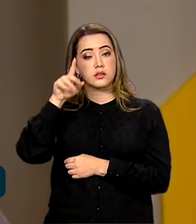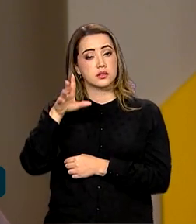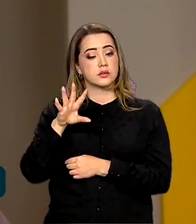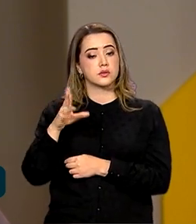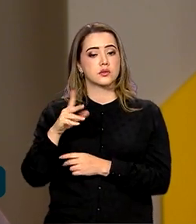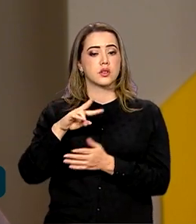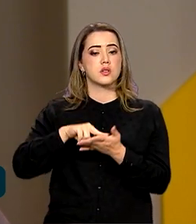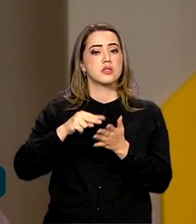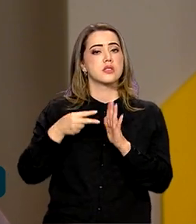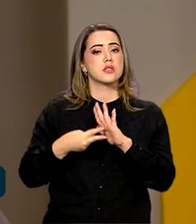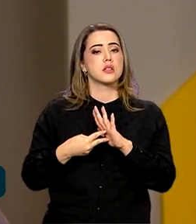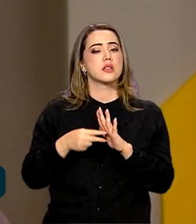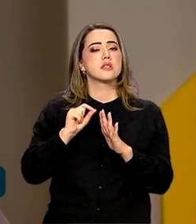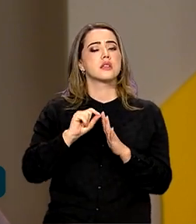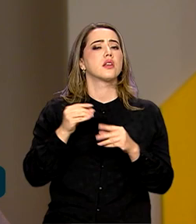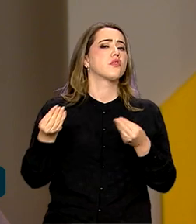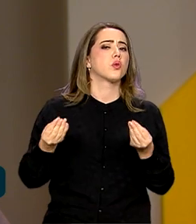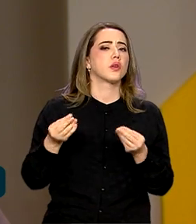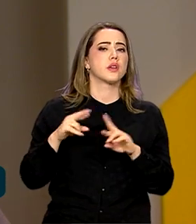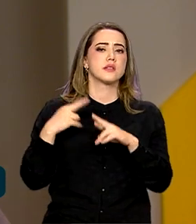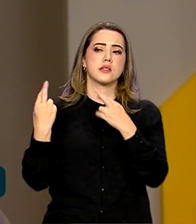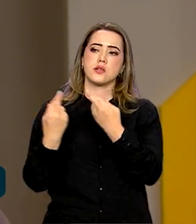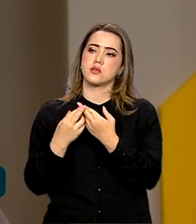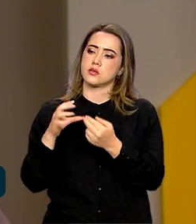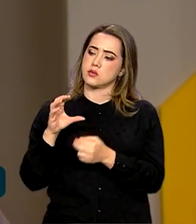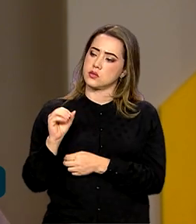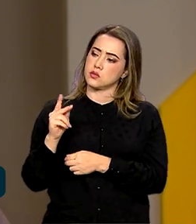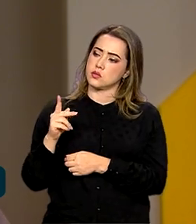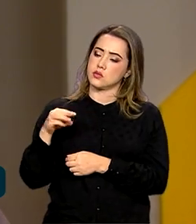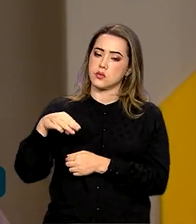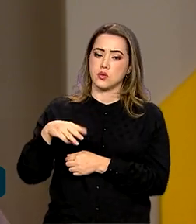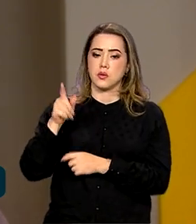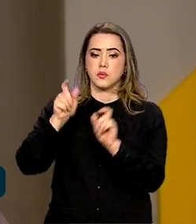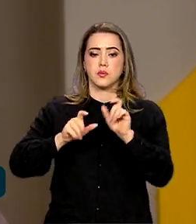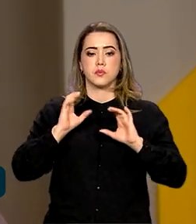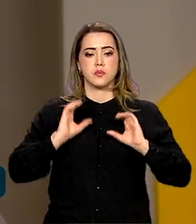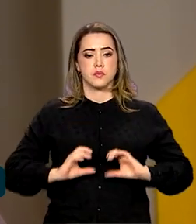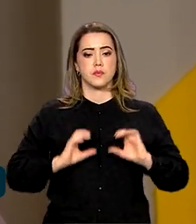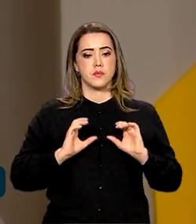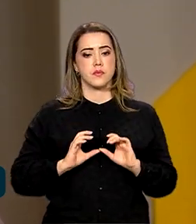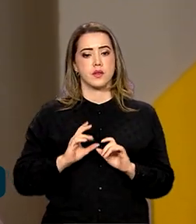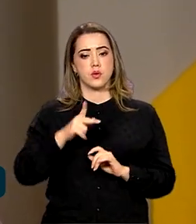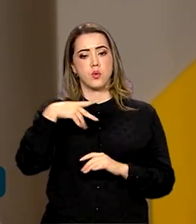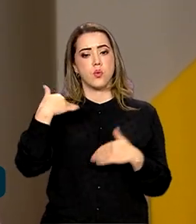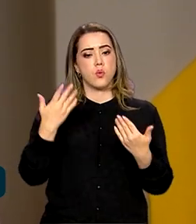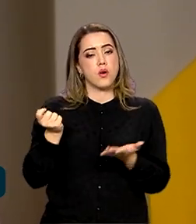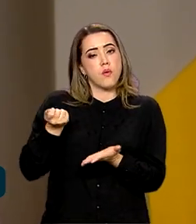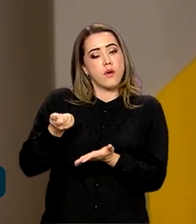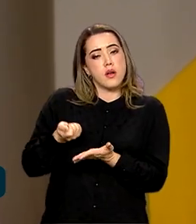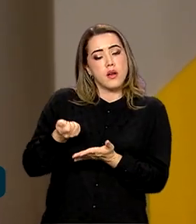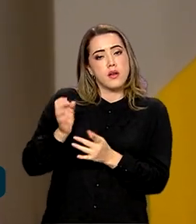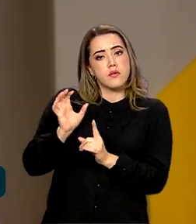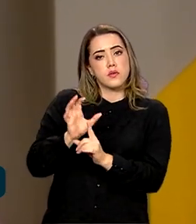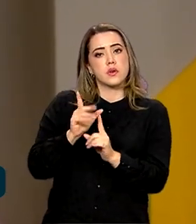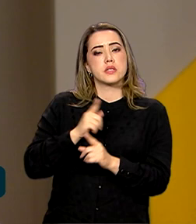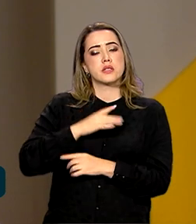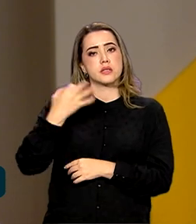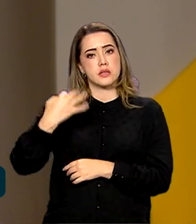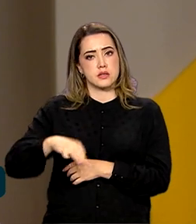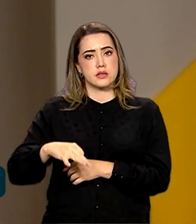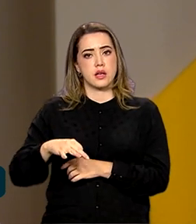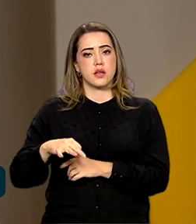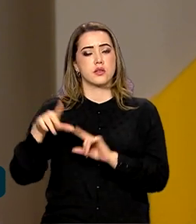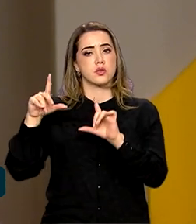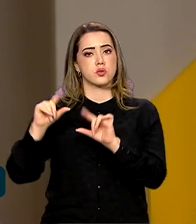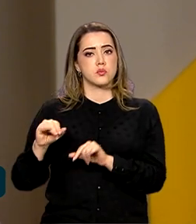traduz um pouquinho para quem está nos assistindo, para o cidadão, para o nosso telespectador. Que impacto, de fato, tem a redução, uma possível